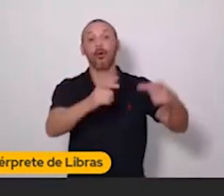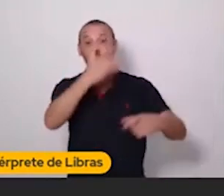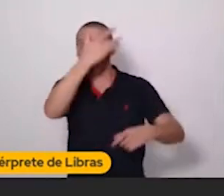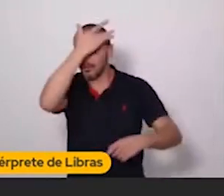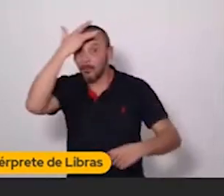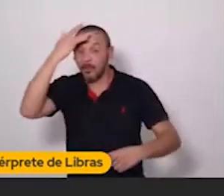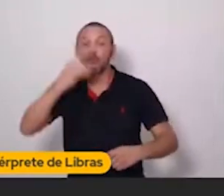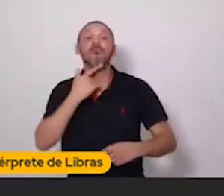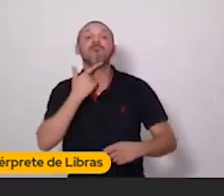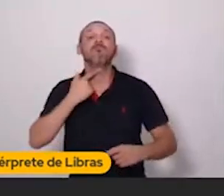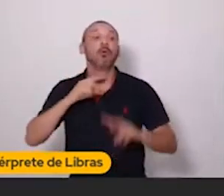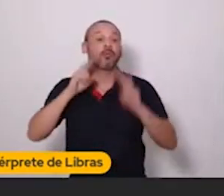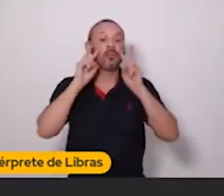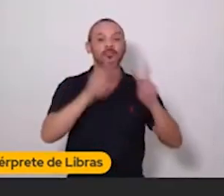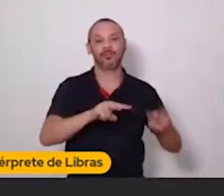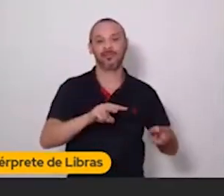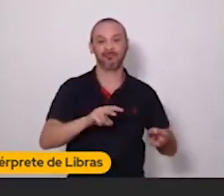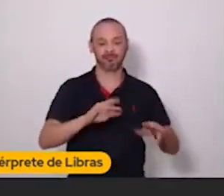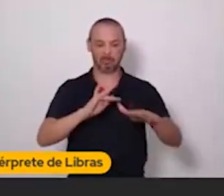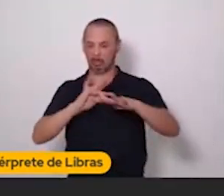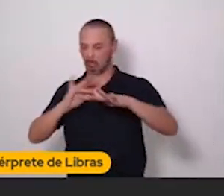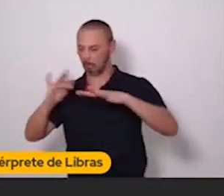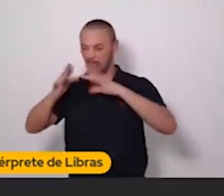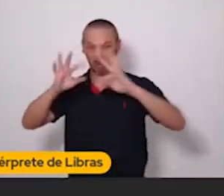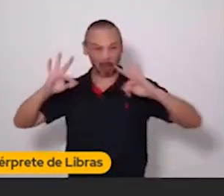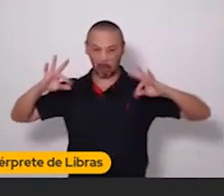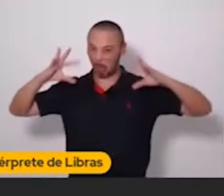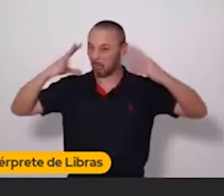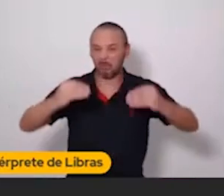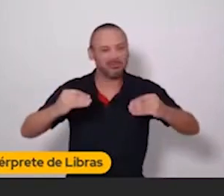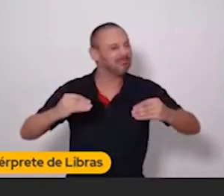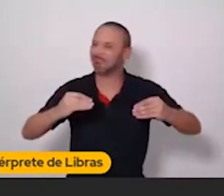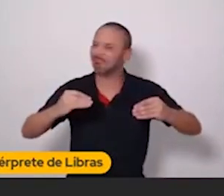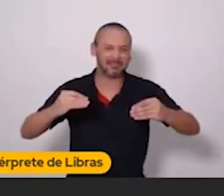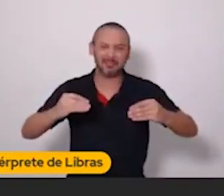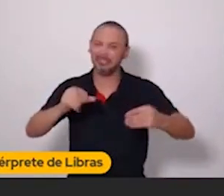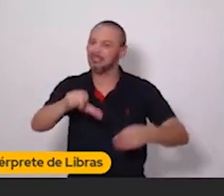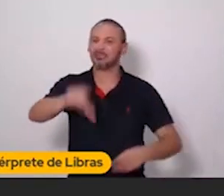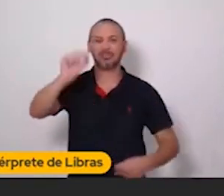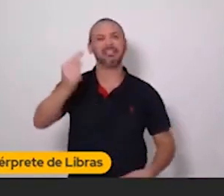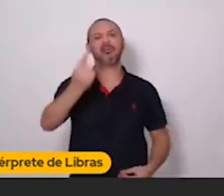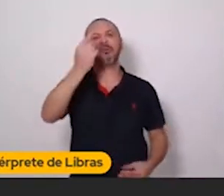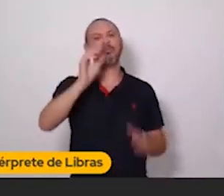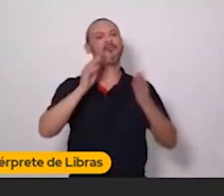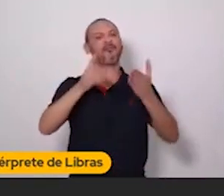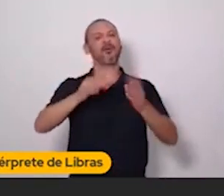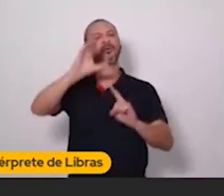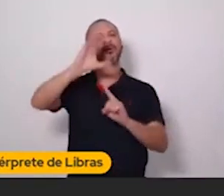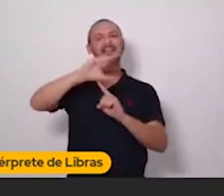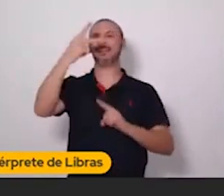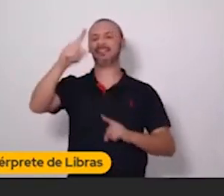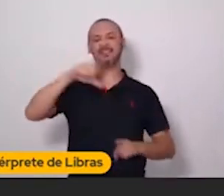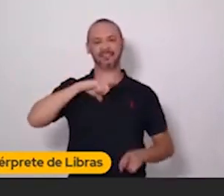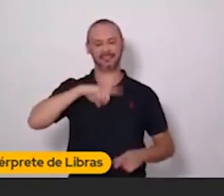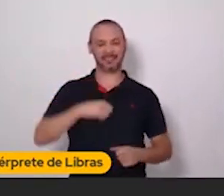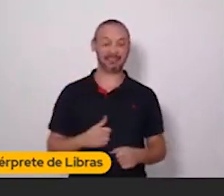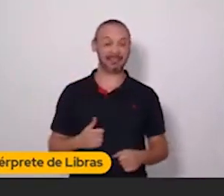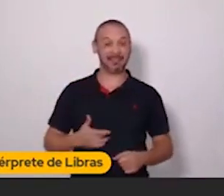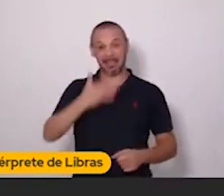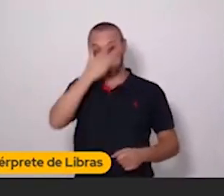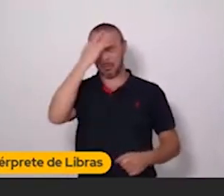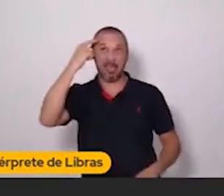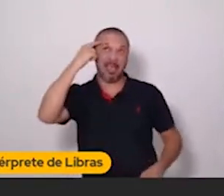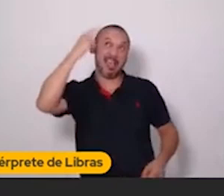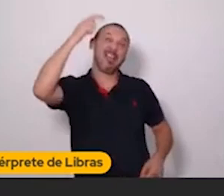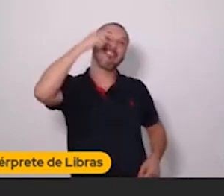não em todas as redes sociais que existem. Só porque isso vai atingir mais pessoas. Tem muita gente que acha que... Por que